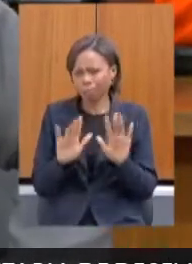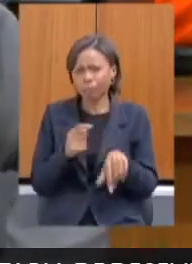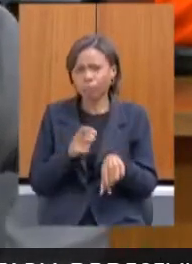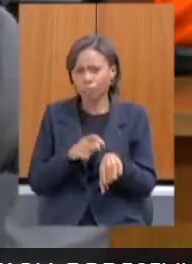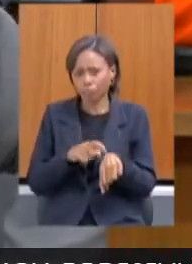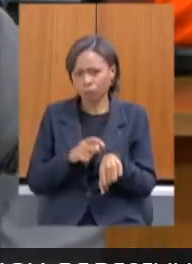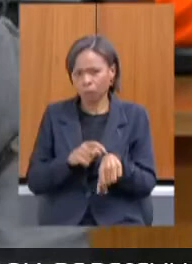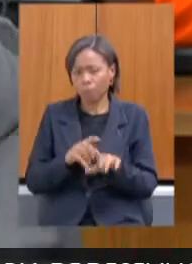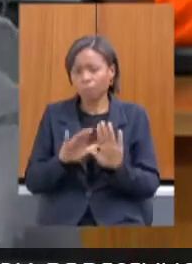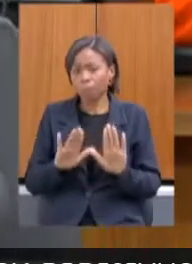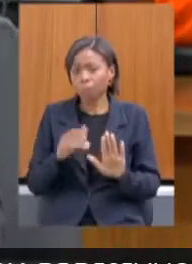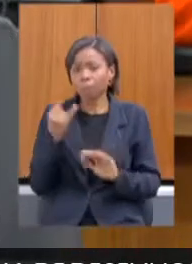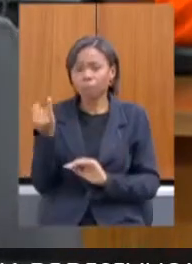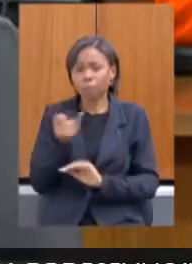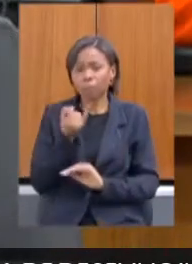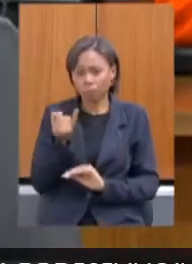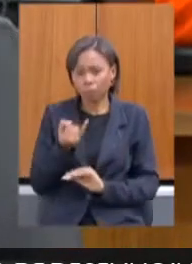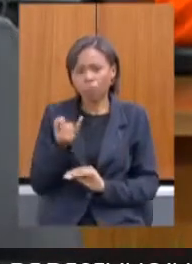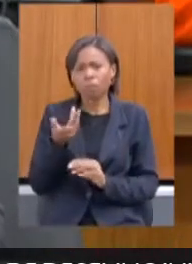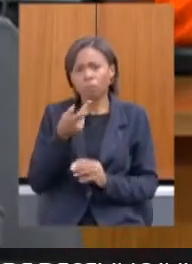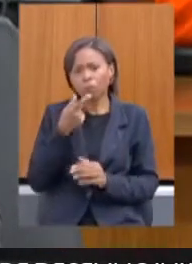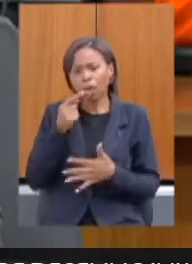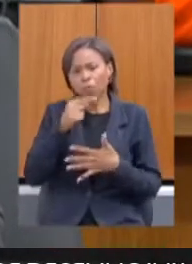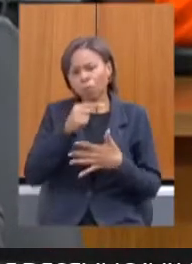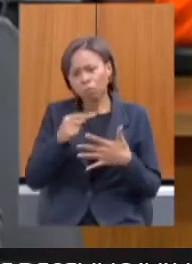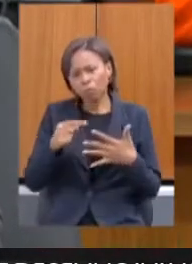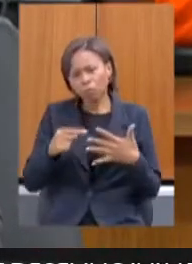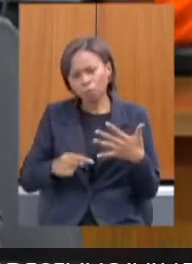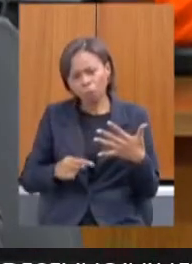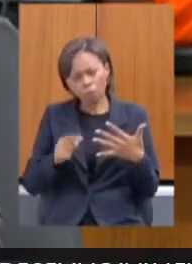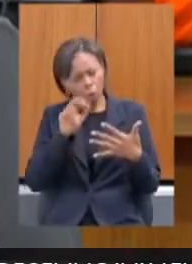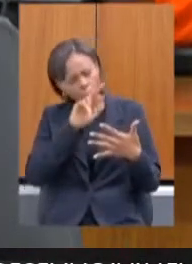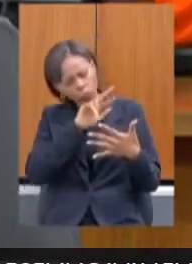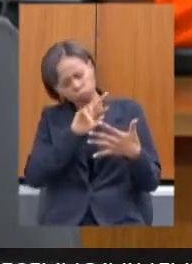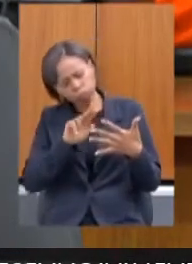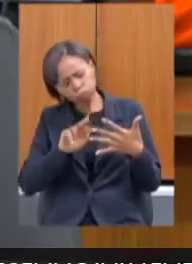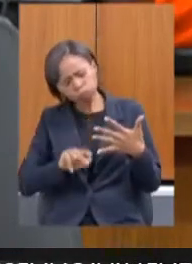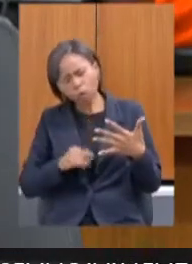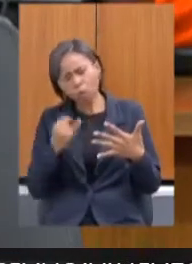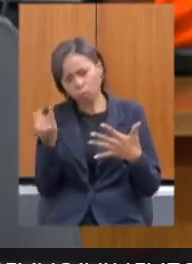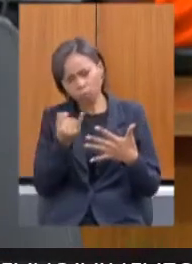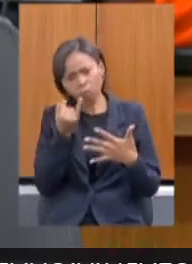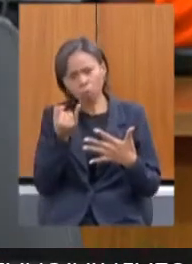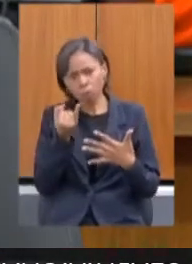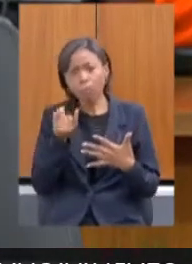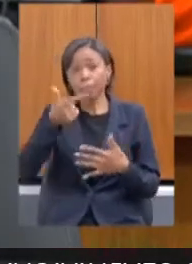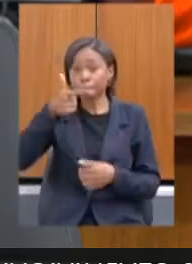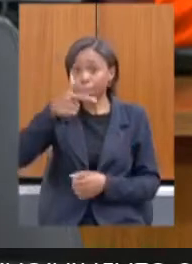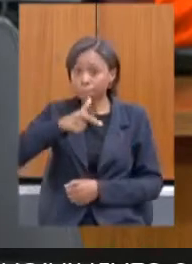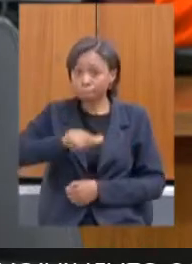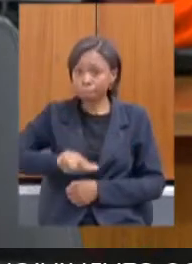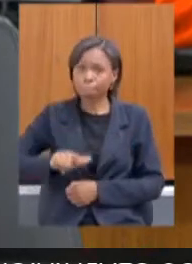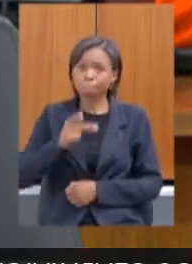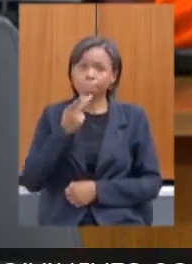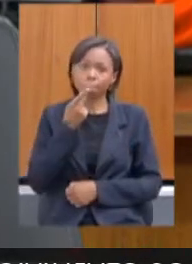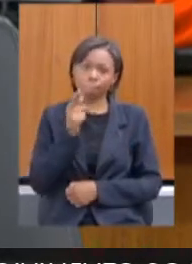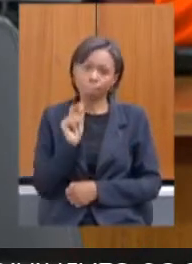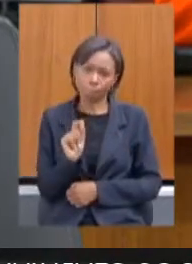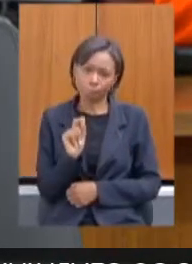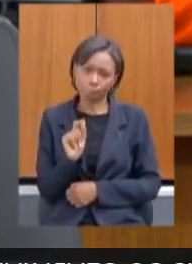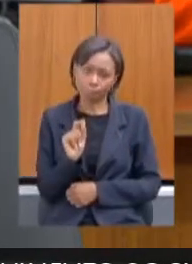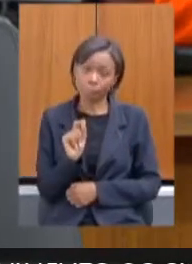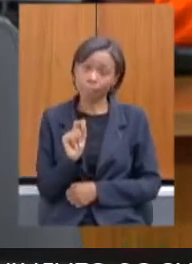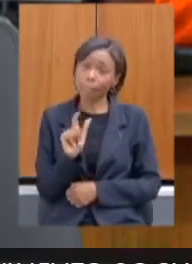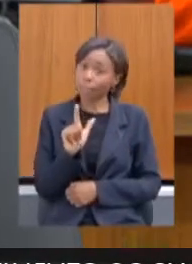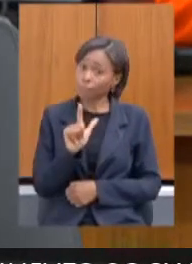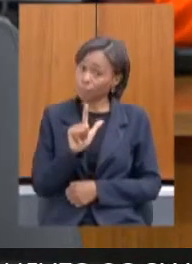mas eu achei fundamental a gente trazer, pinçar alguns elementos importantes e mencionar mais uma vez. É óbvio